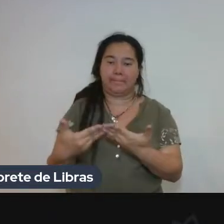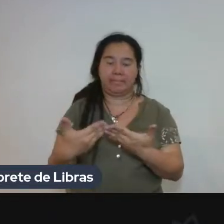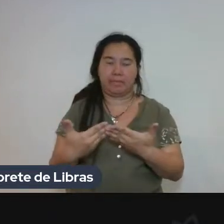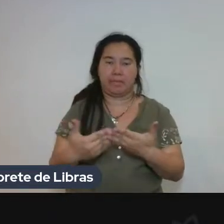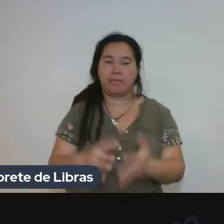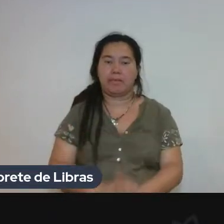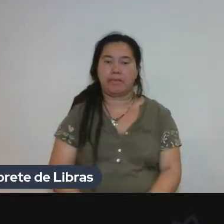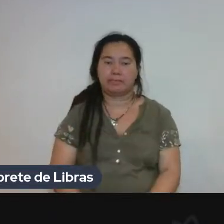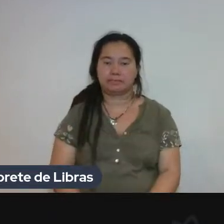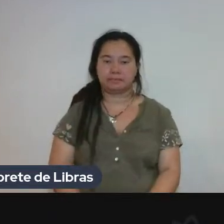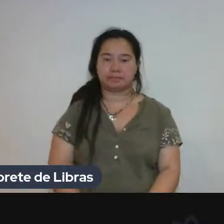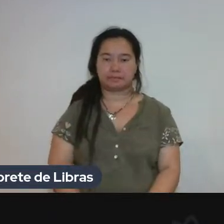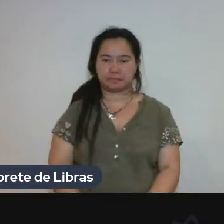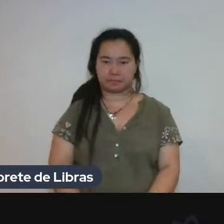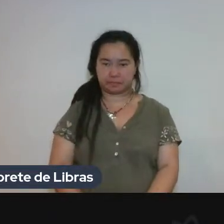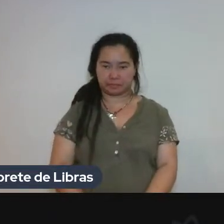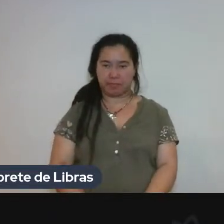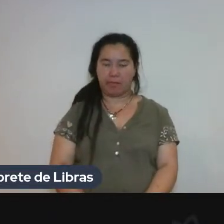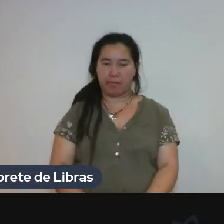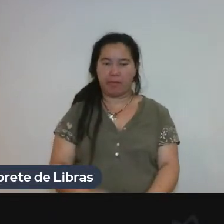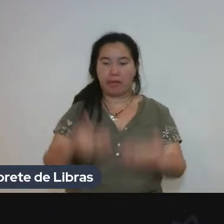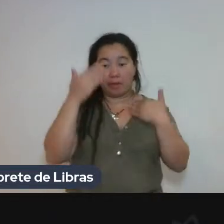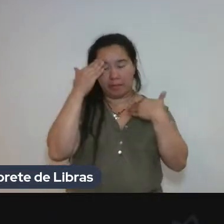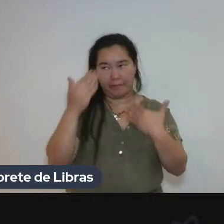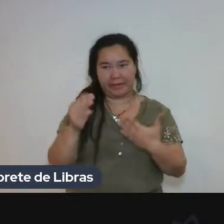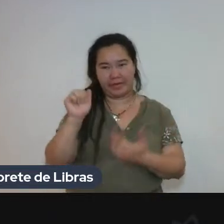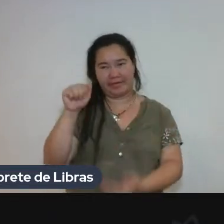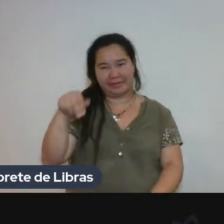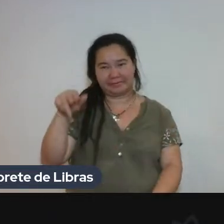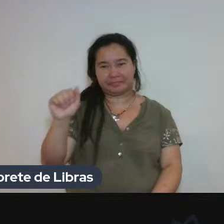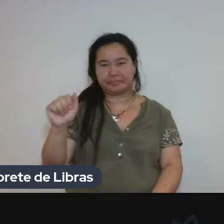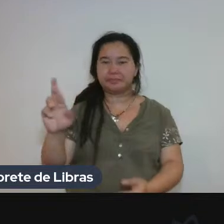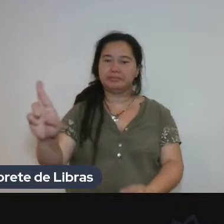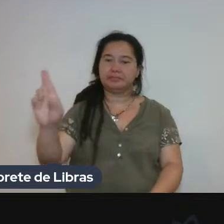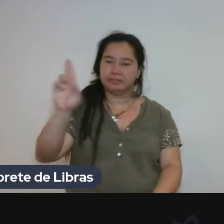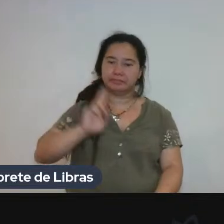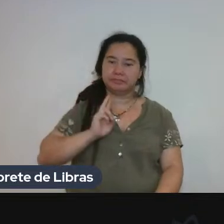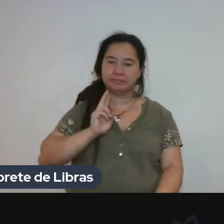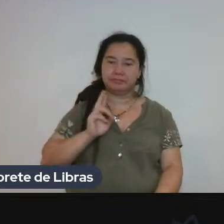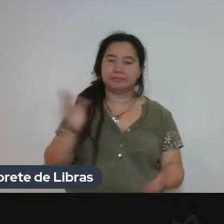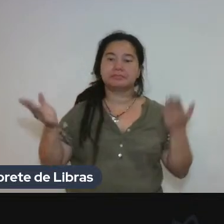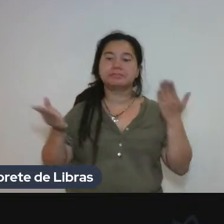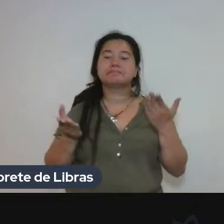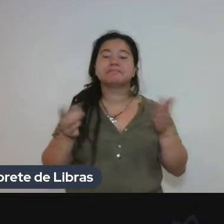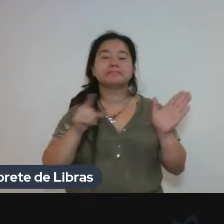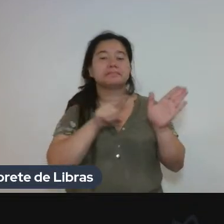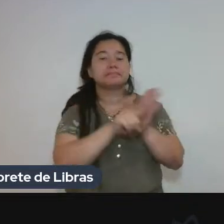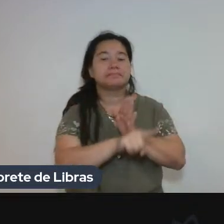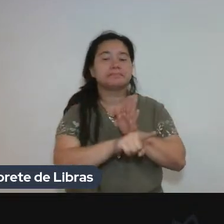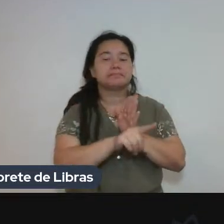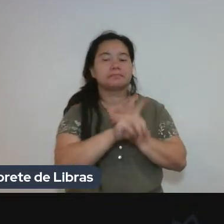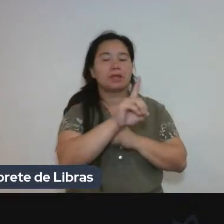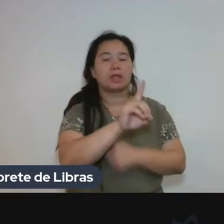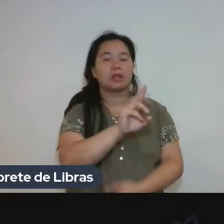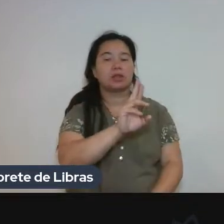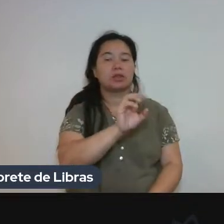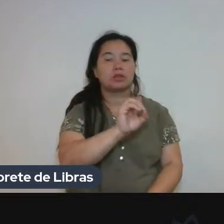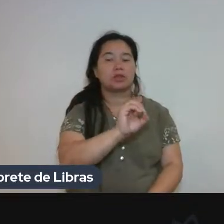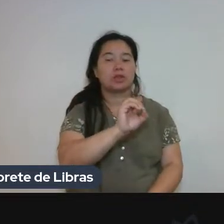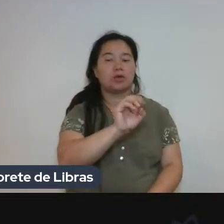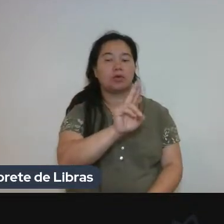Obrigado, Ana, pela sua resposta. Agora, duas. Eu tenho só